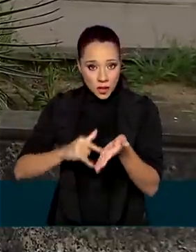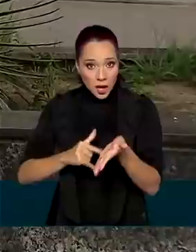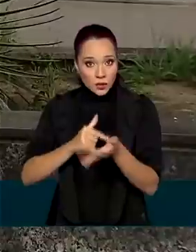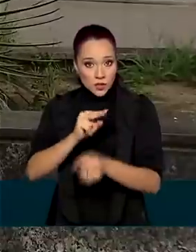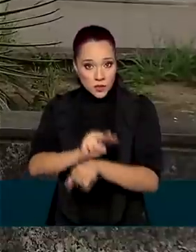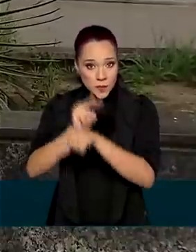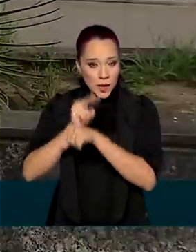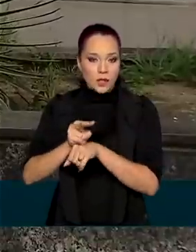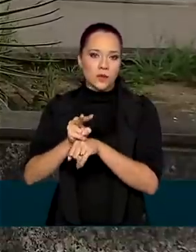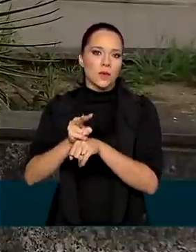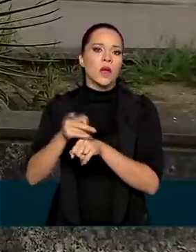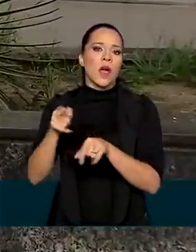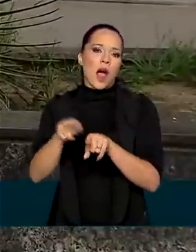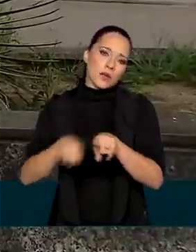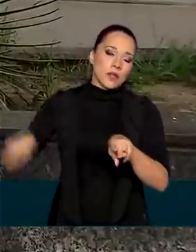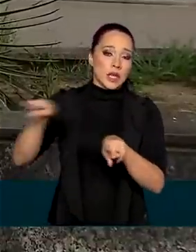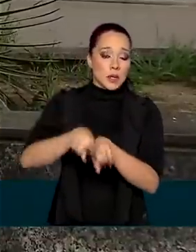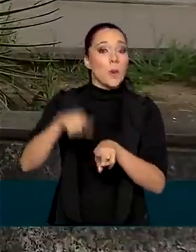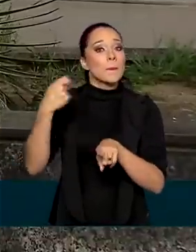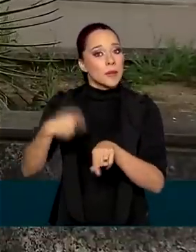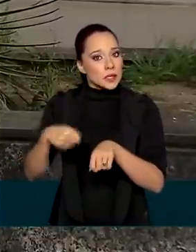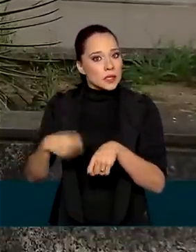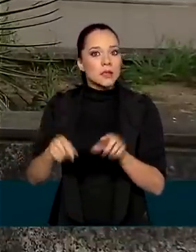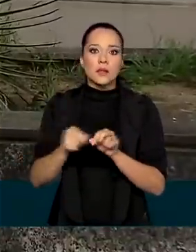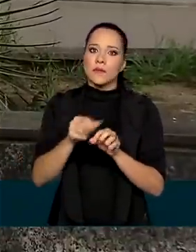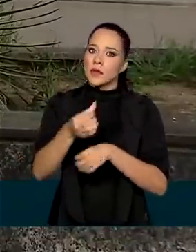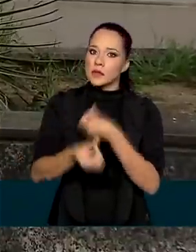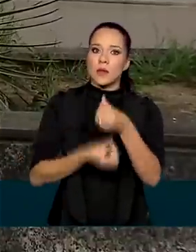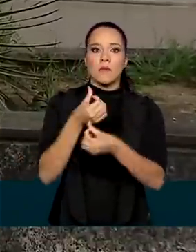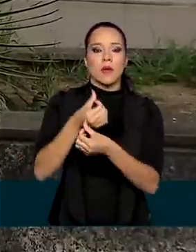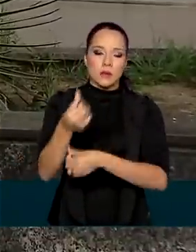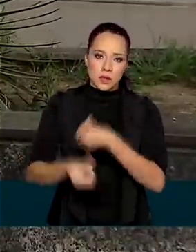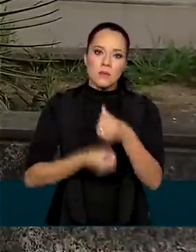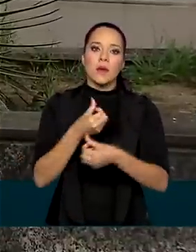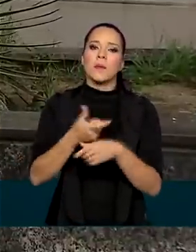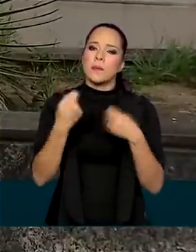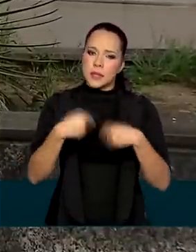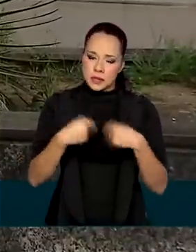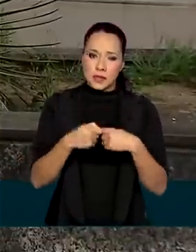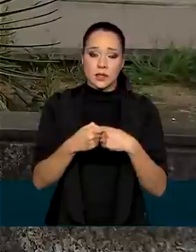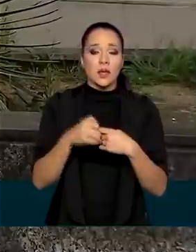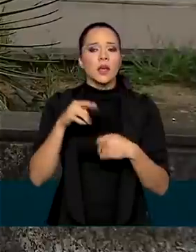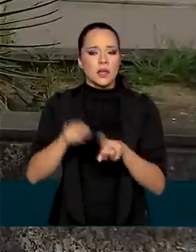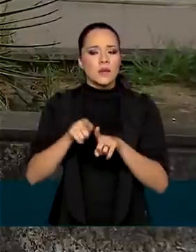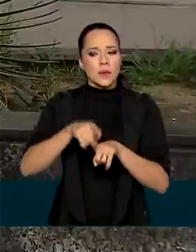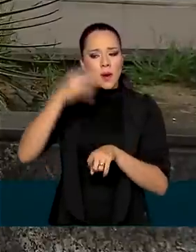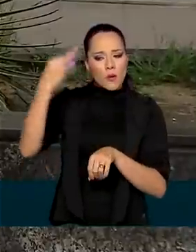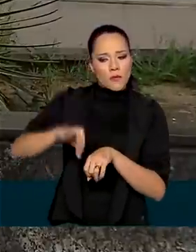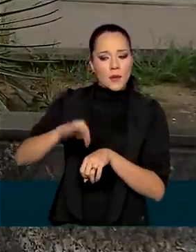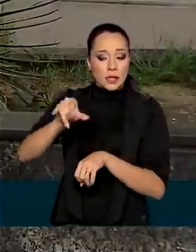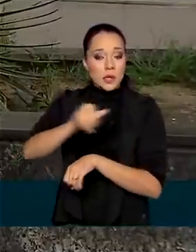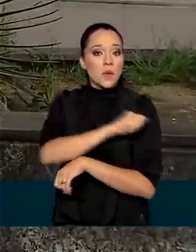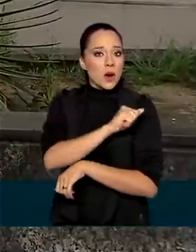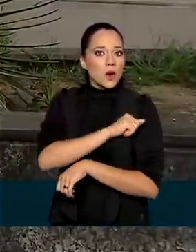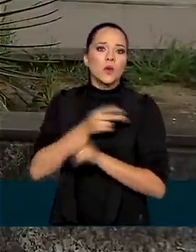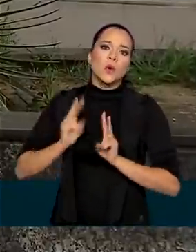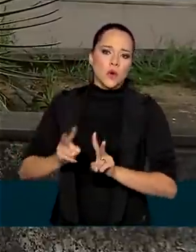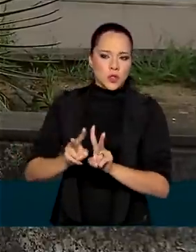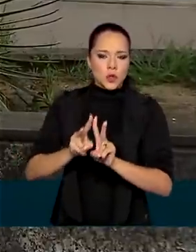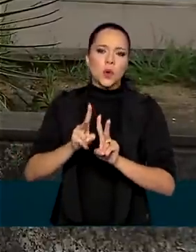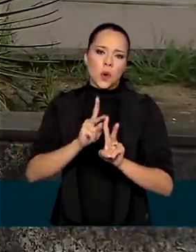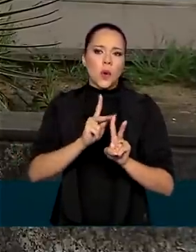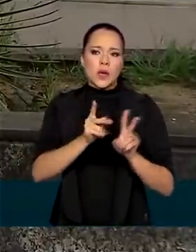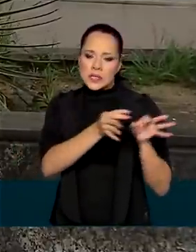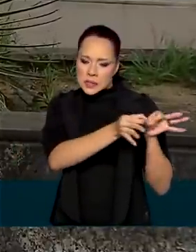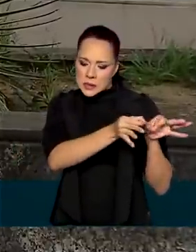financiamento. É um procedimento que tem que ser feito todo semestre e serve para confirmar se o aluno continua em situação regular